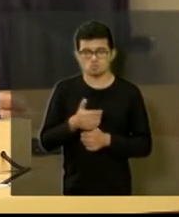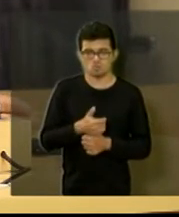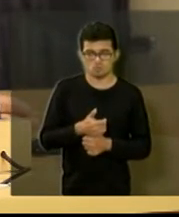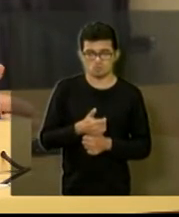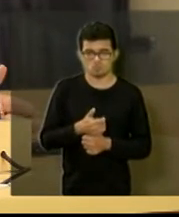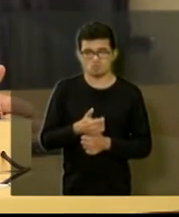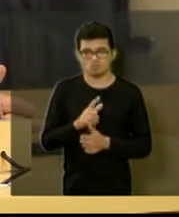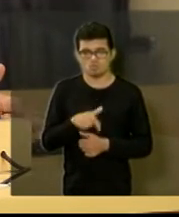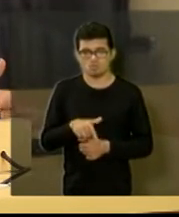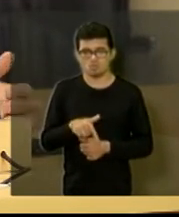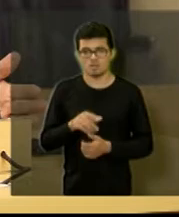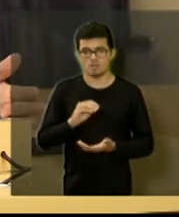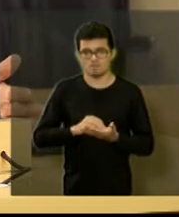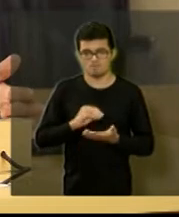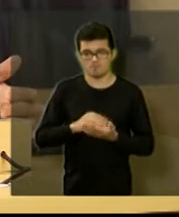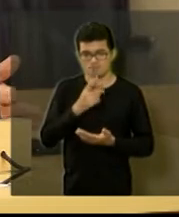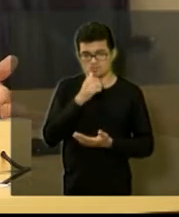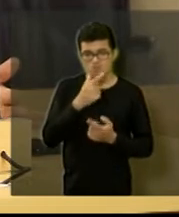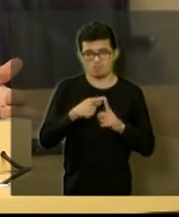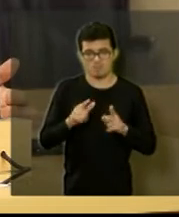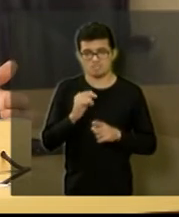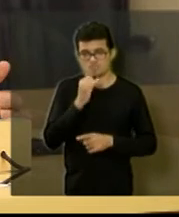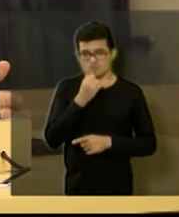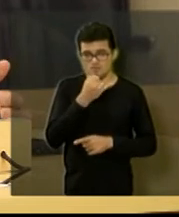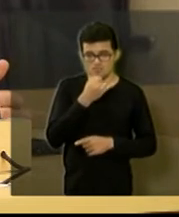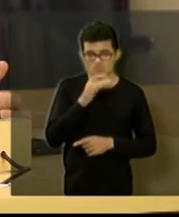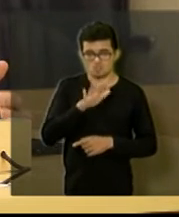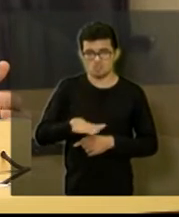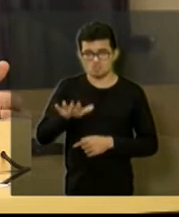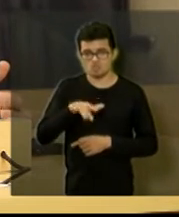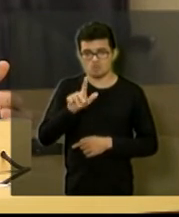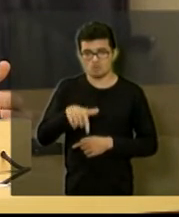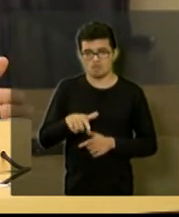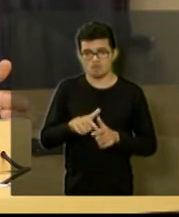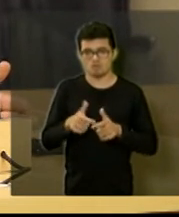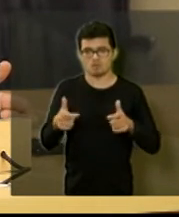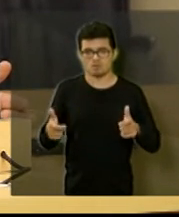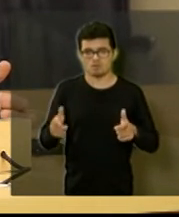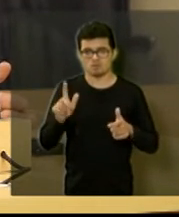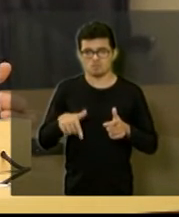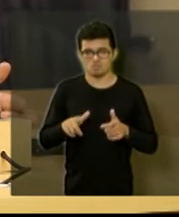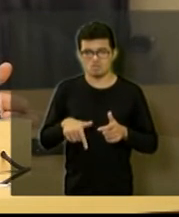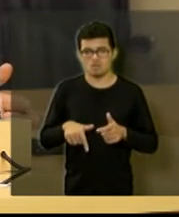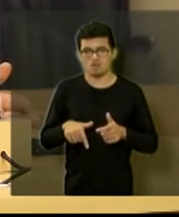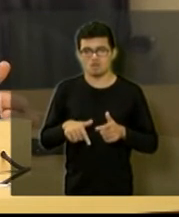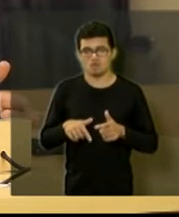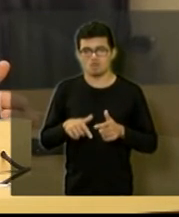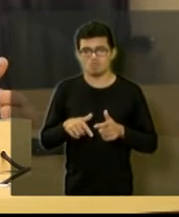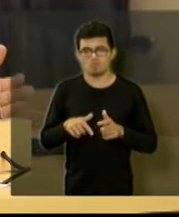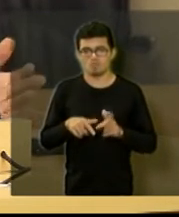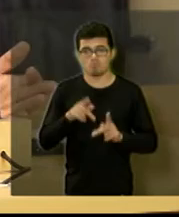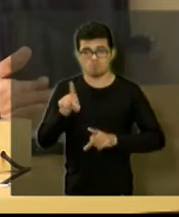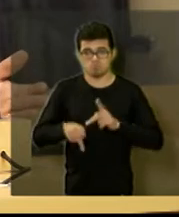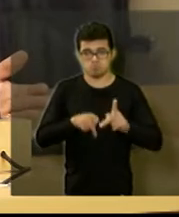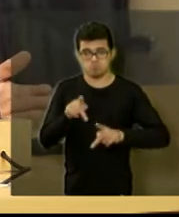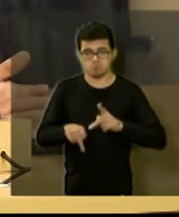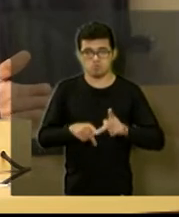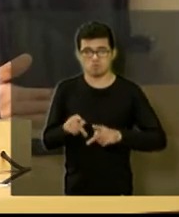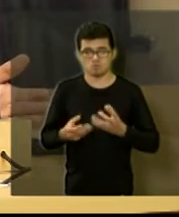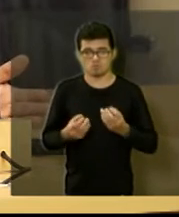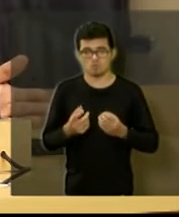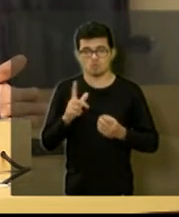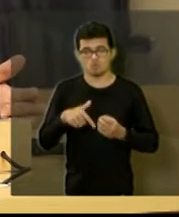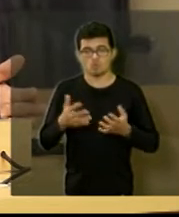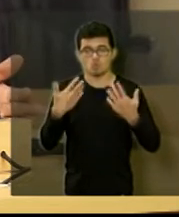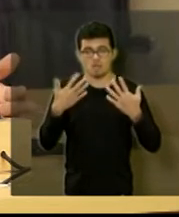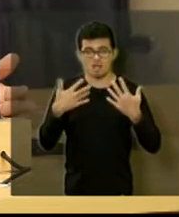suprir a falta de água agora infelizmente aquela região é uma região muito grande muito populosa e o calor está sendo